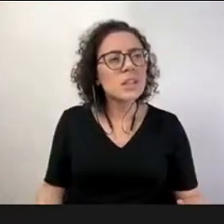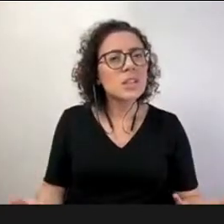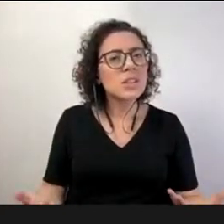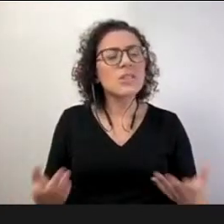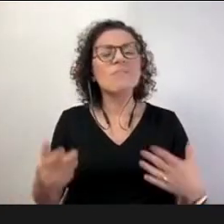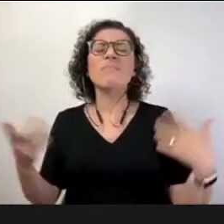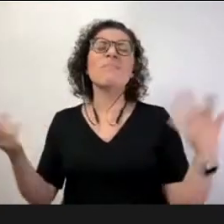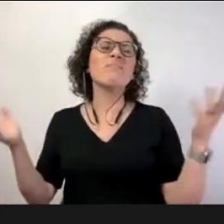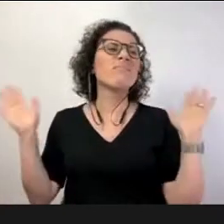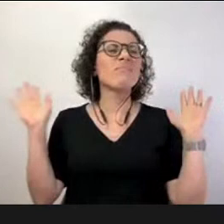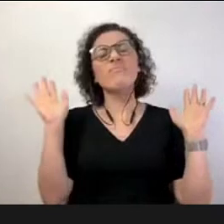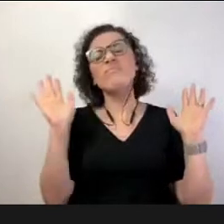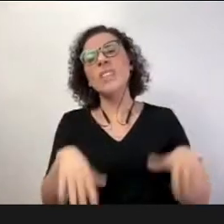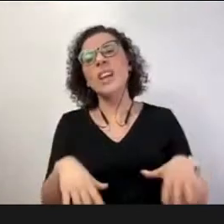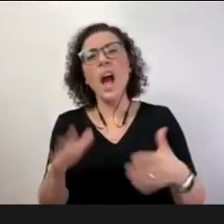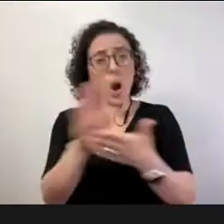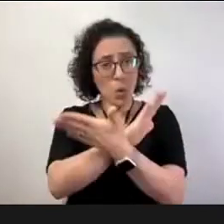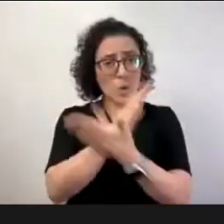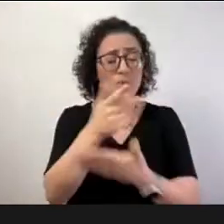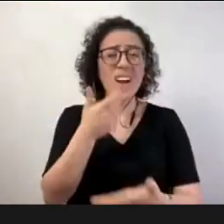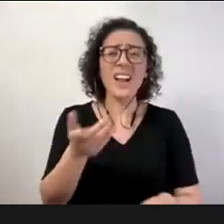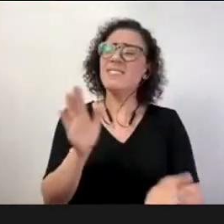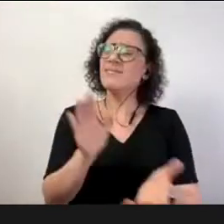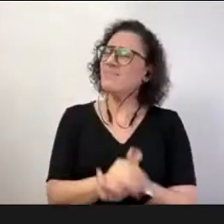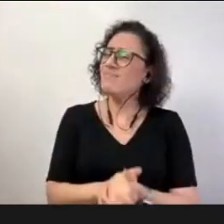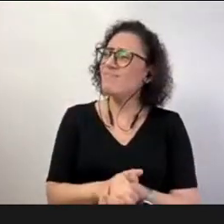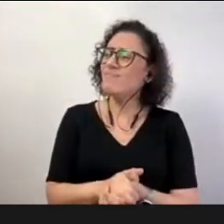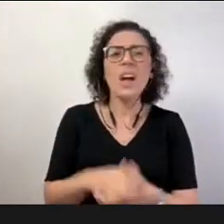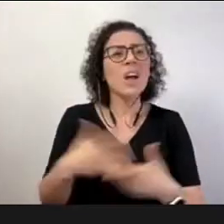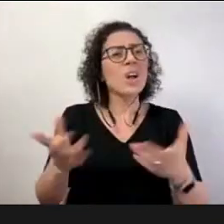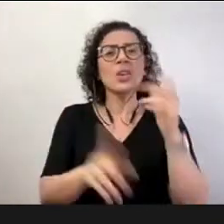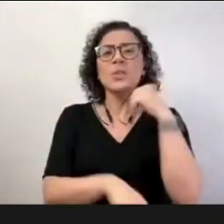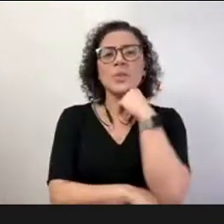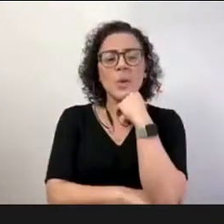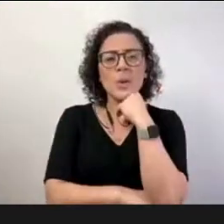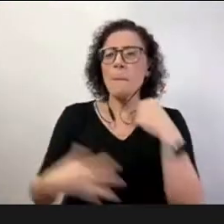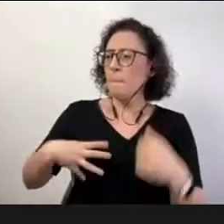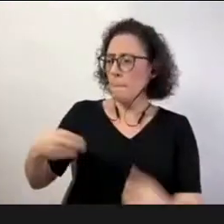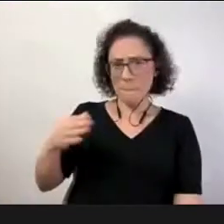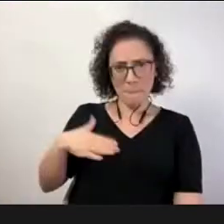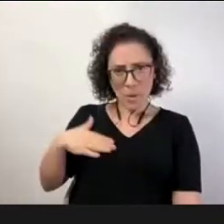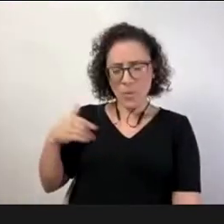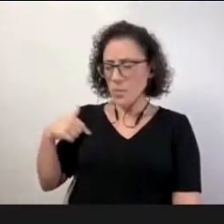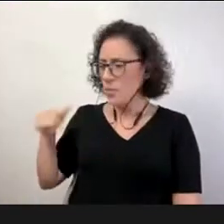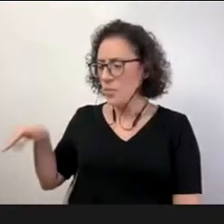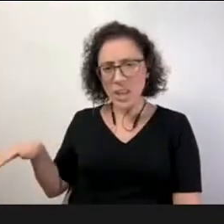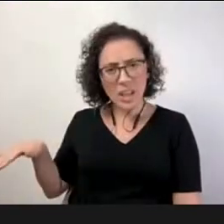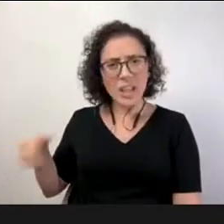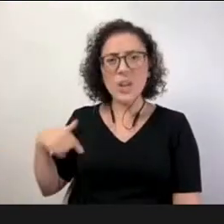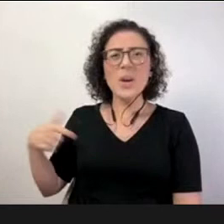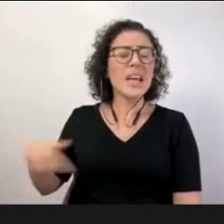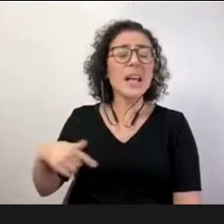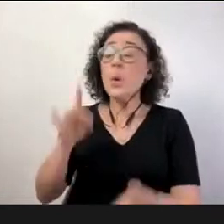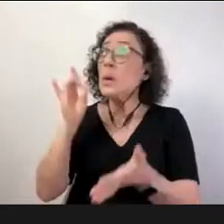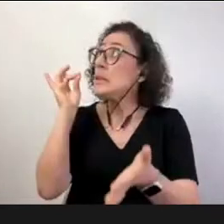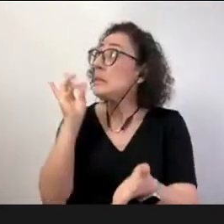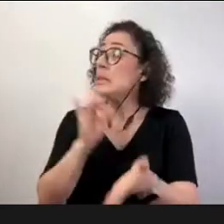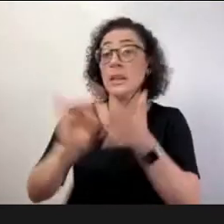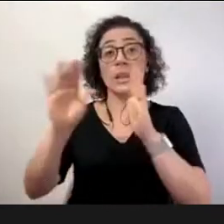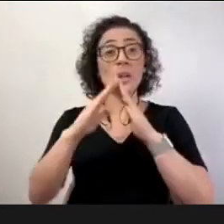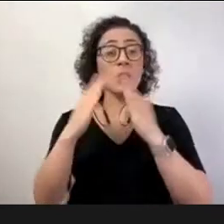sabe o meu filho não tem não tem jeito para a escola ele não gosta da escola não tem jeito para a escola